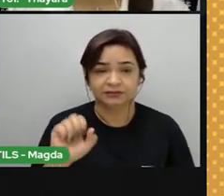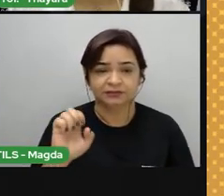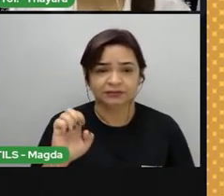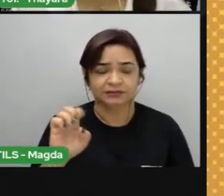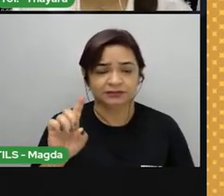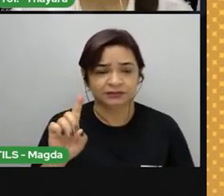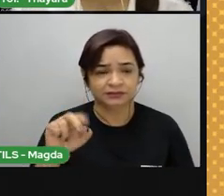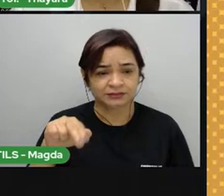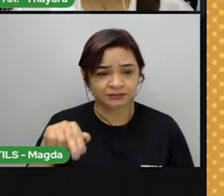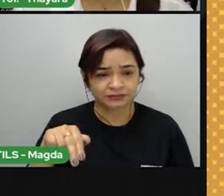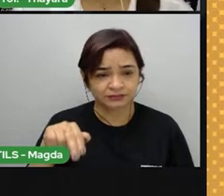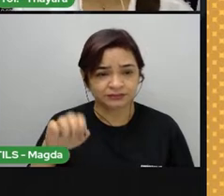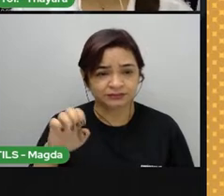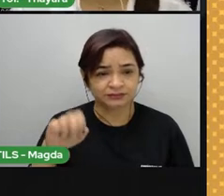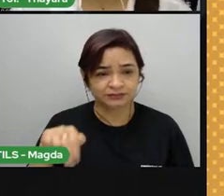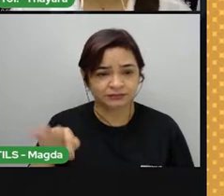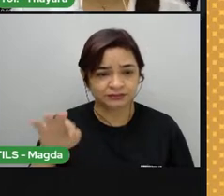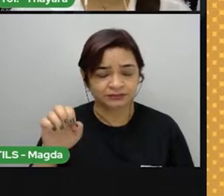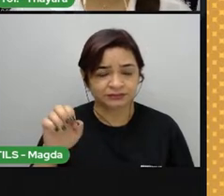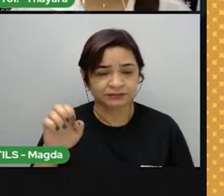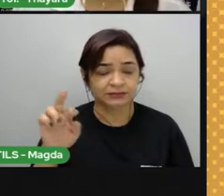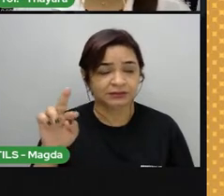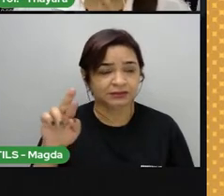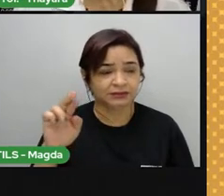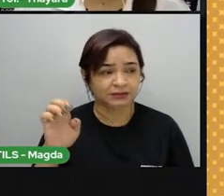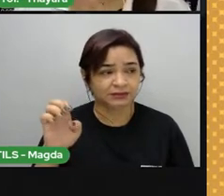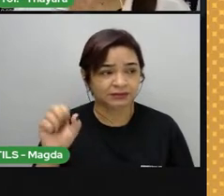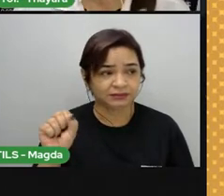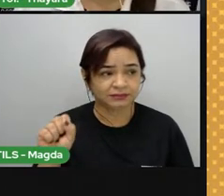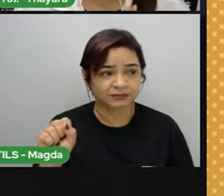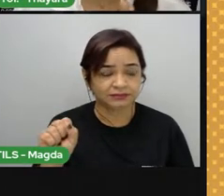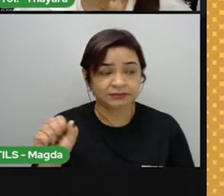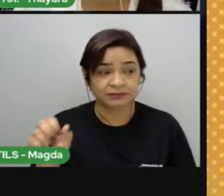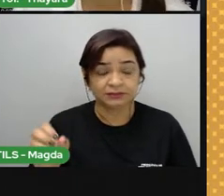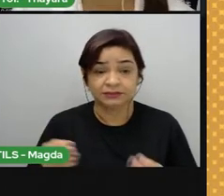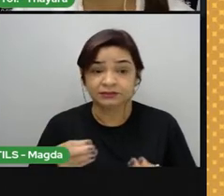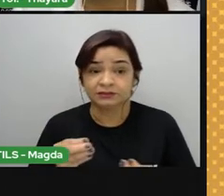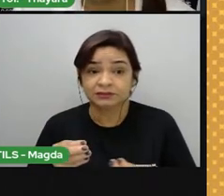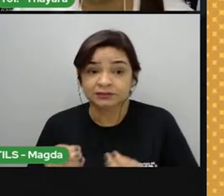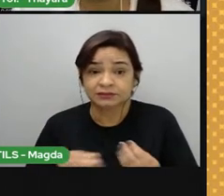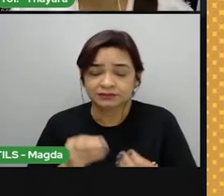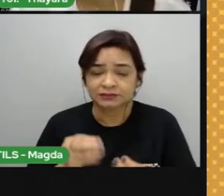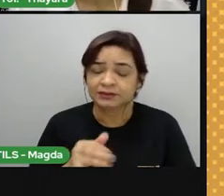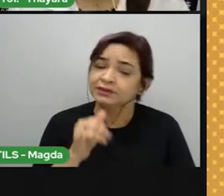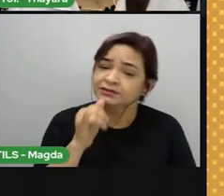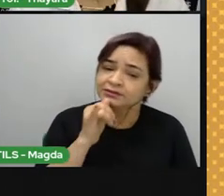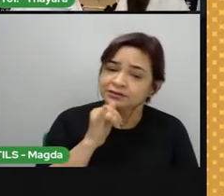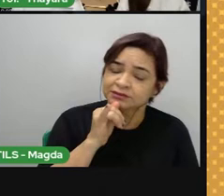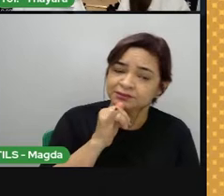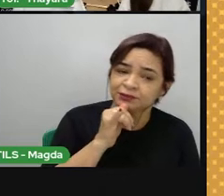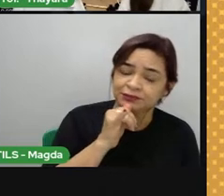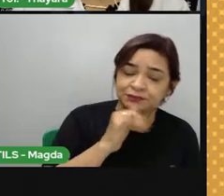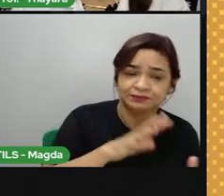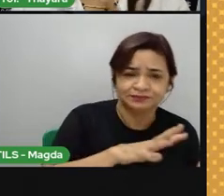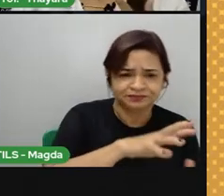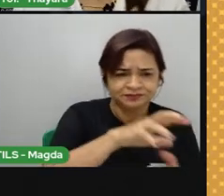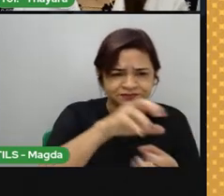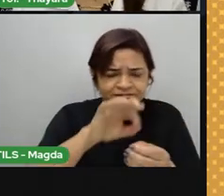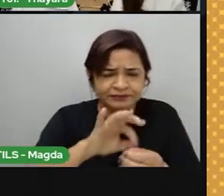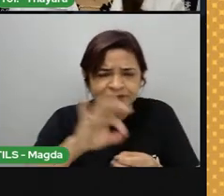Então, as rochas sedimentares, elas são formadas a partir do processo de fragmentação de outras rochas. E elas são